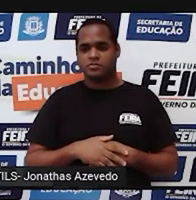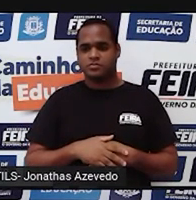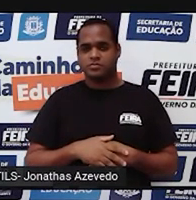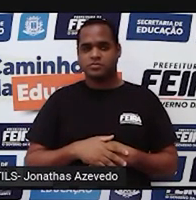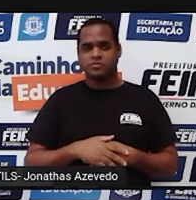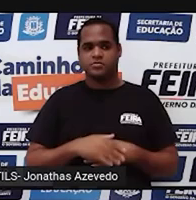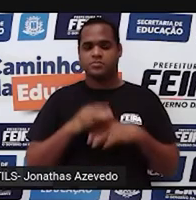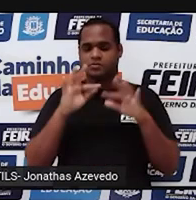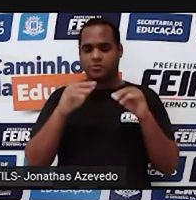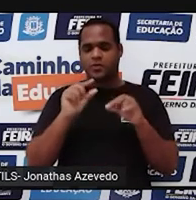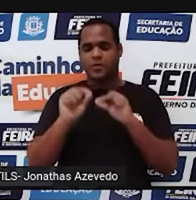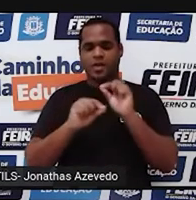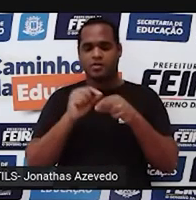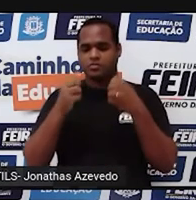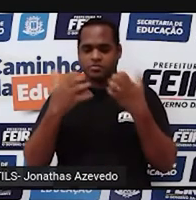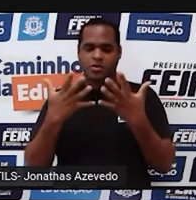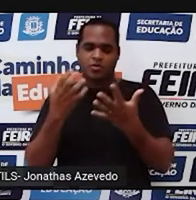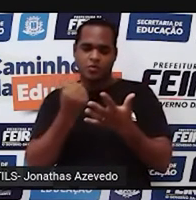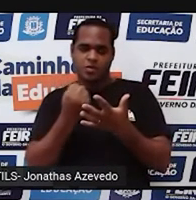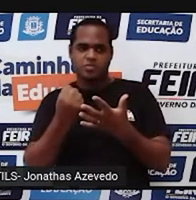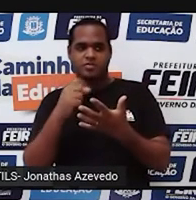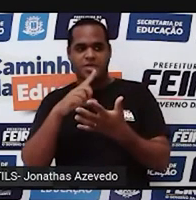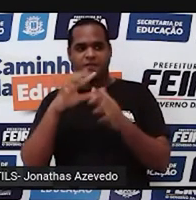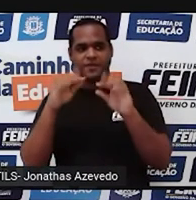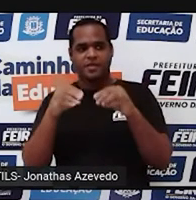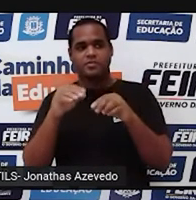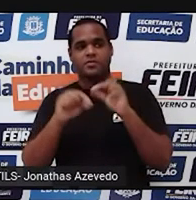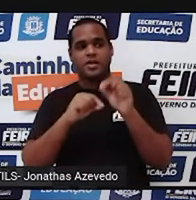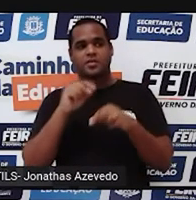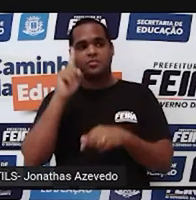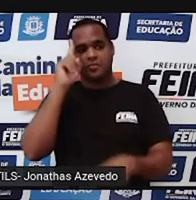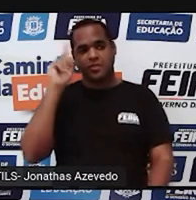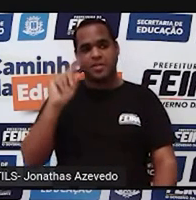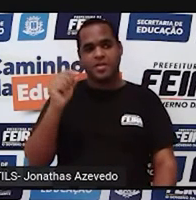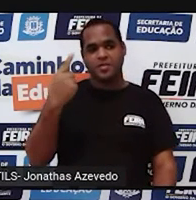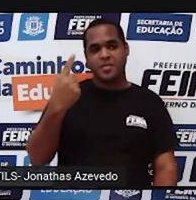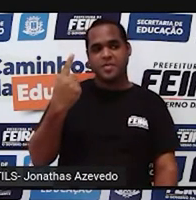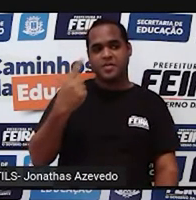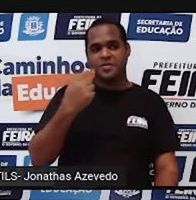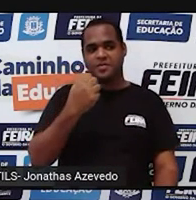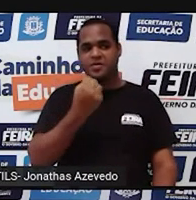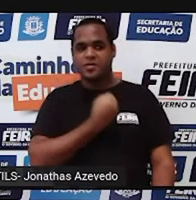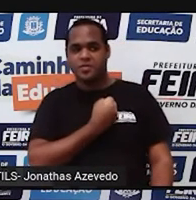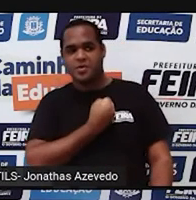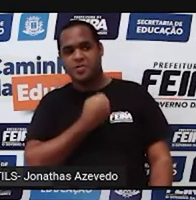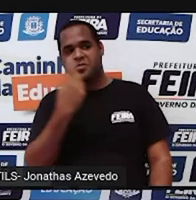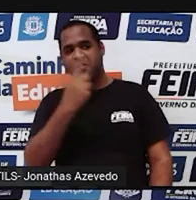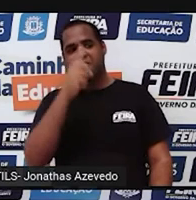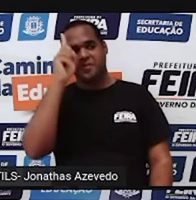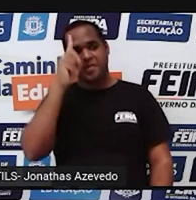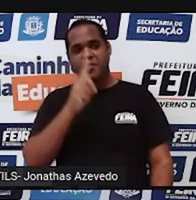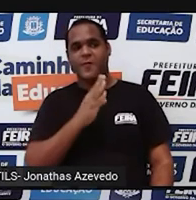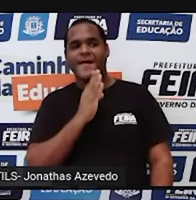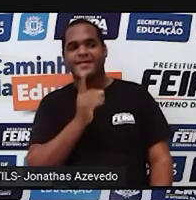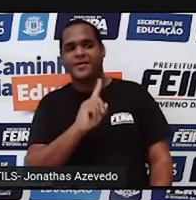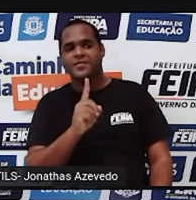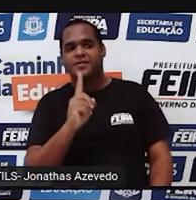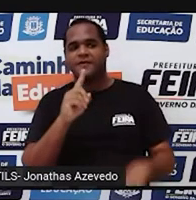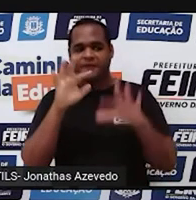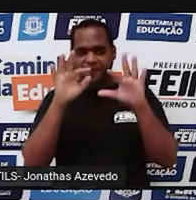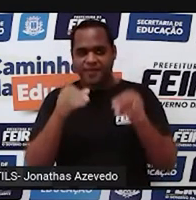os números decimais, né? Também a gente não sabe quem é o primeiro número. São infinitos, né?